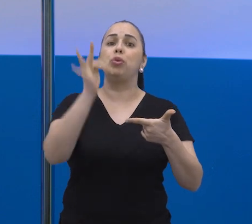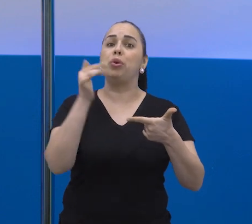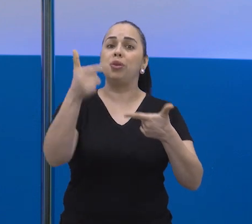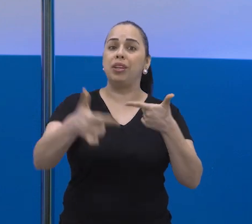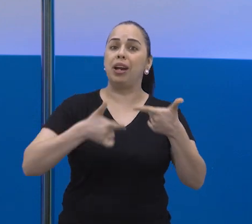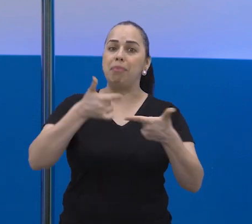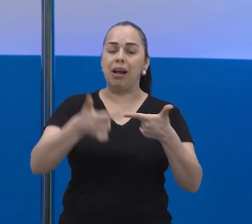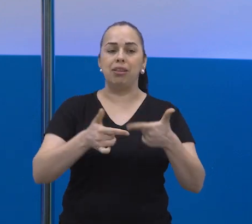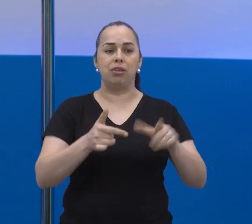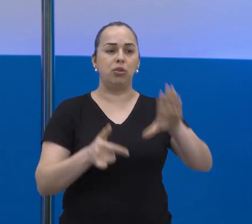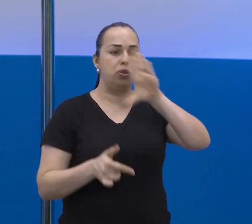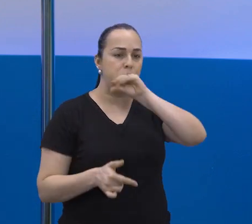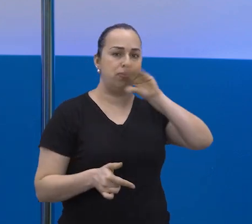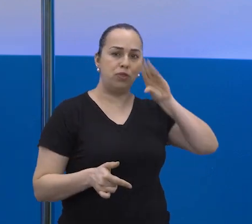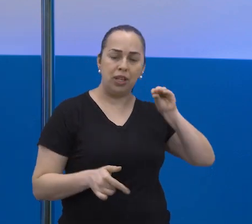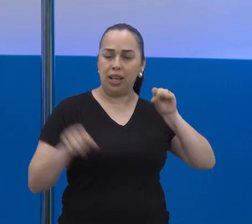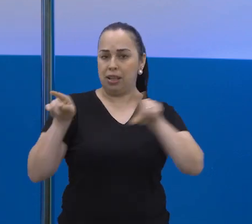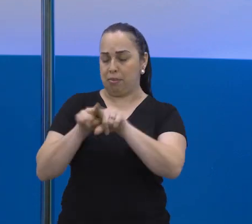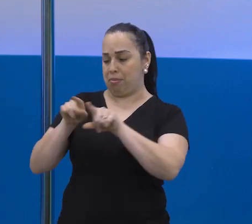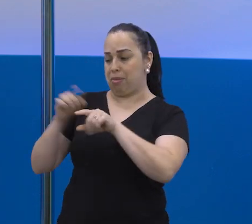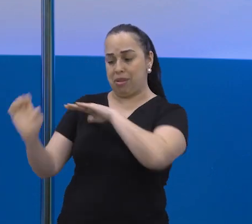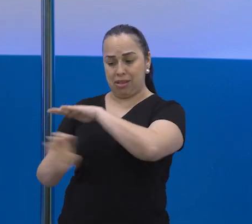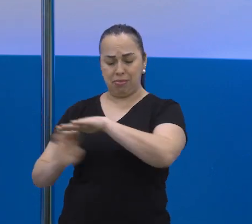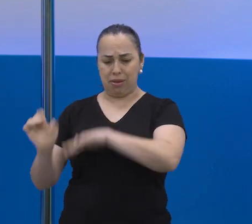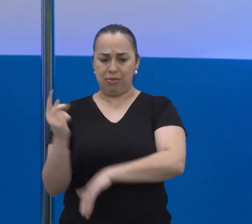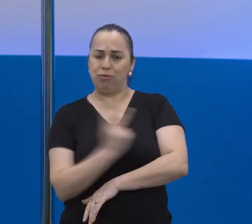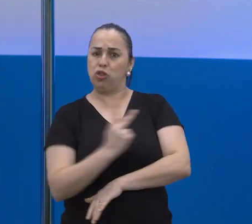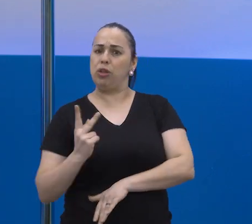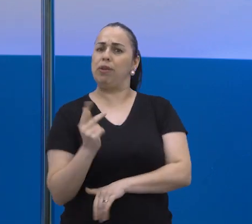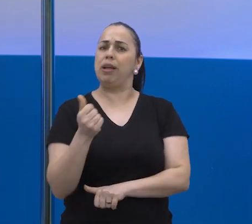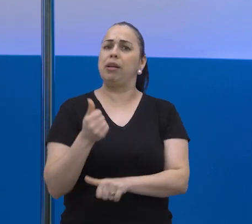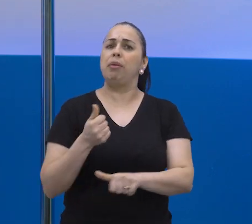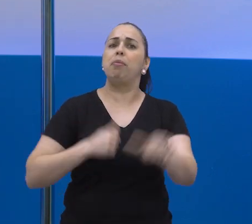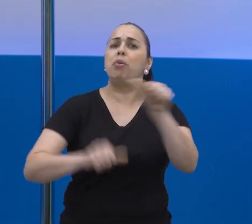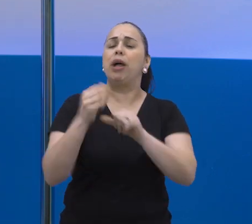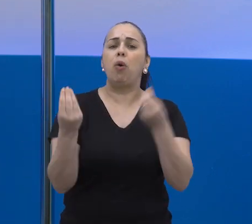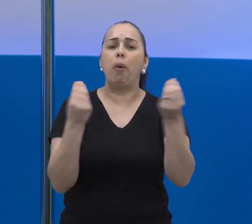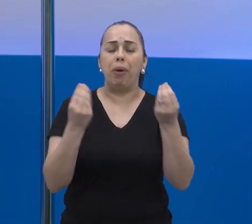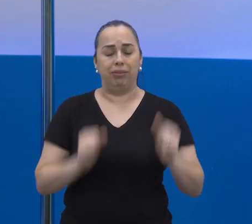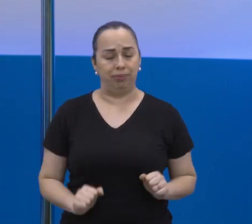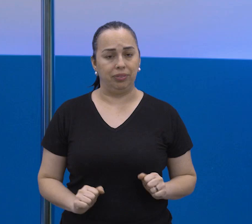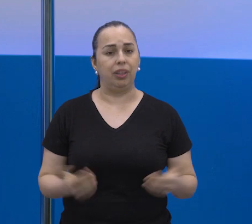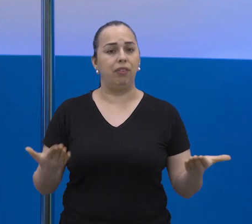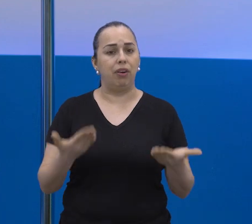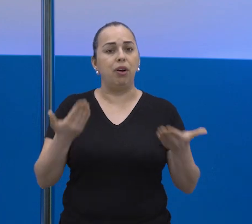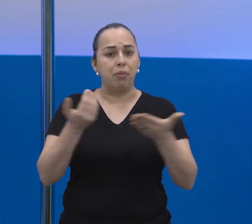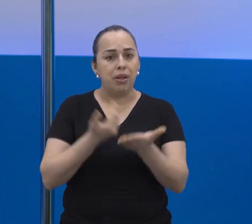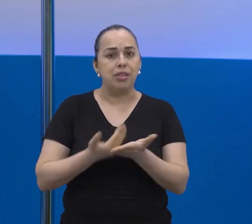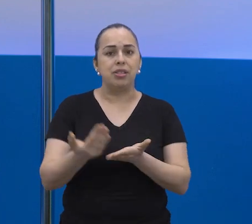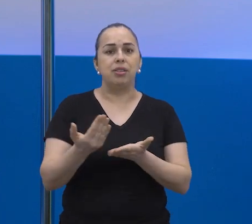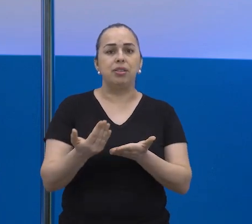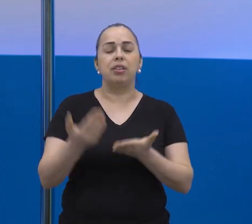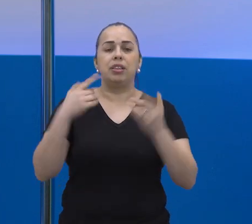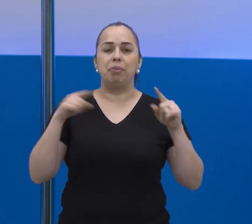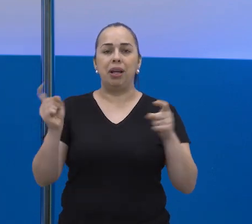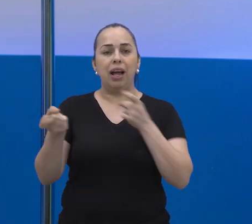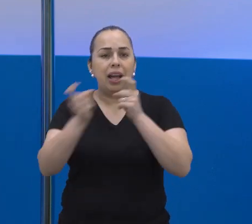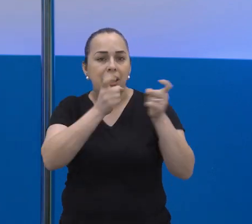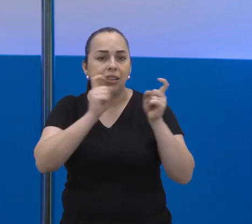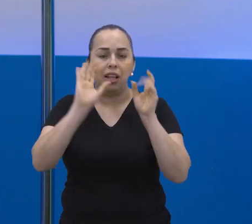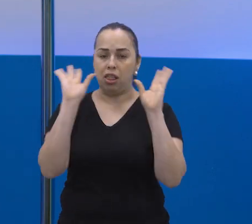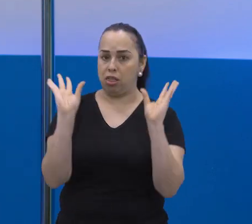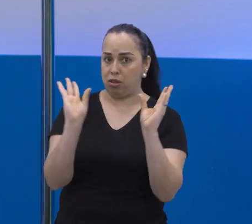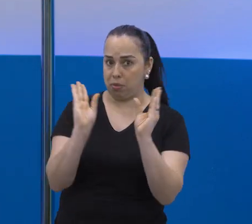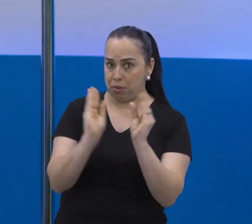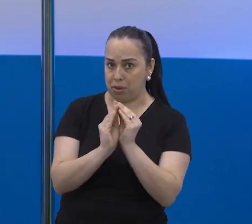empresas e os funcionários devem se preparar para as mudanças. A gente começa a edição de hoje com um balanço da